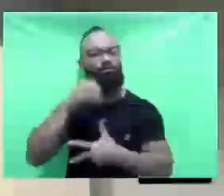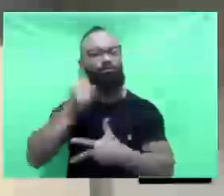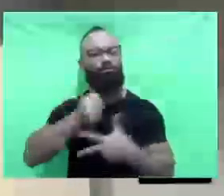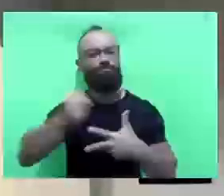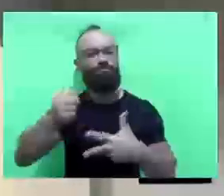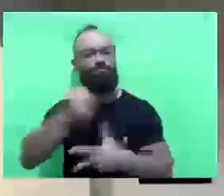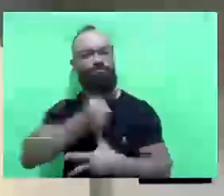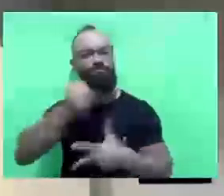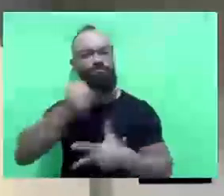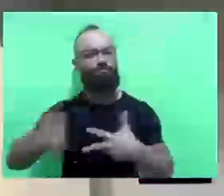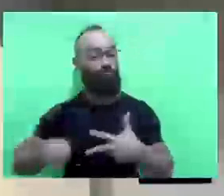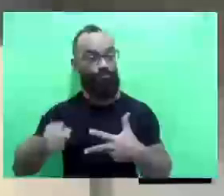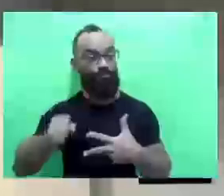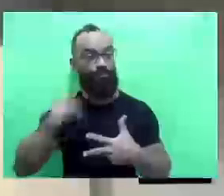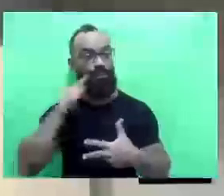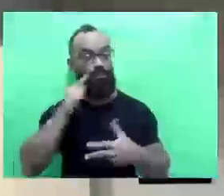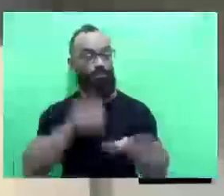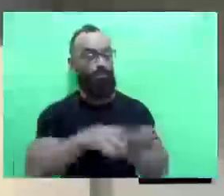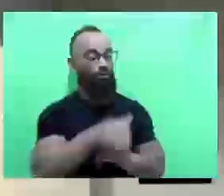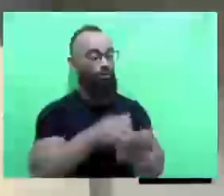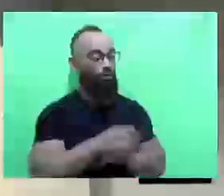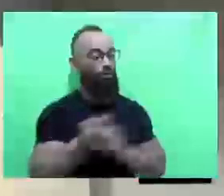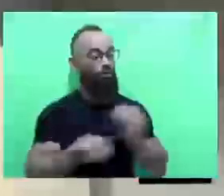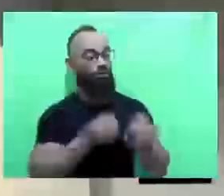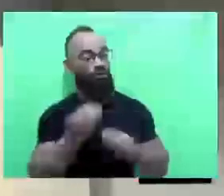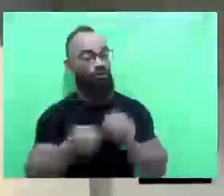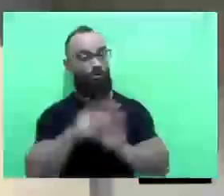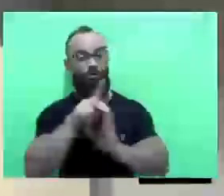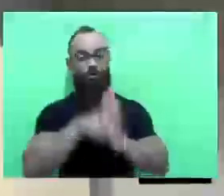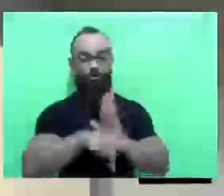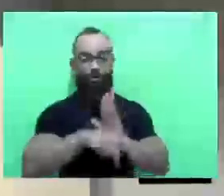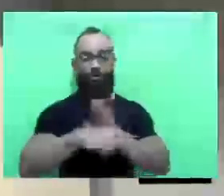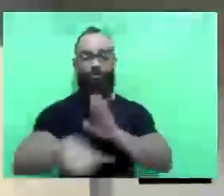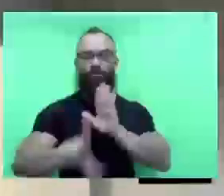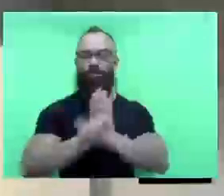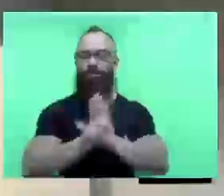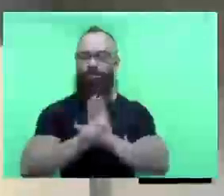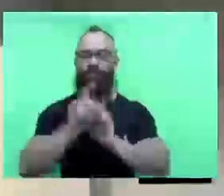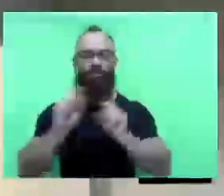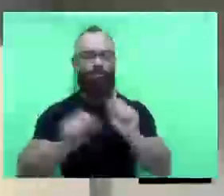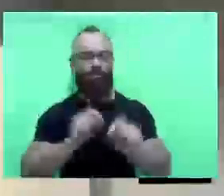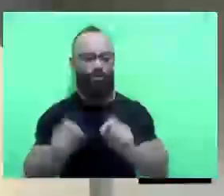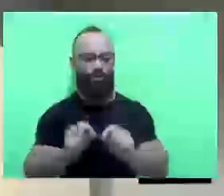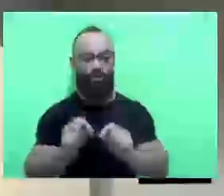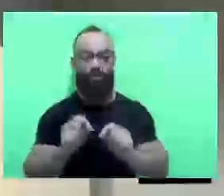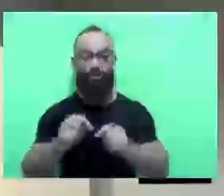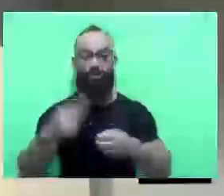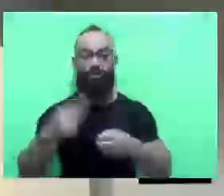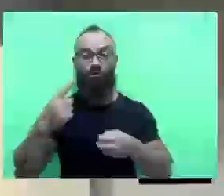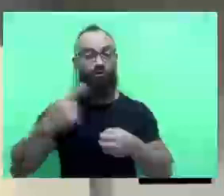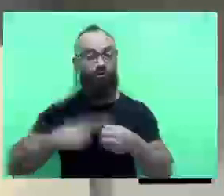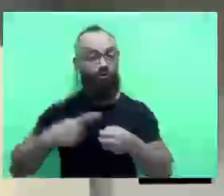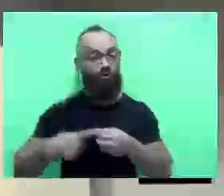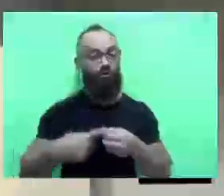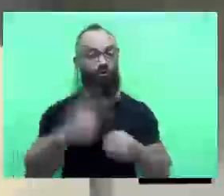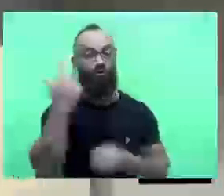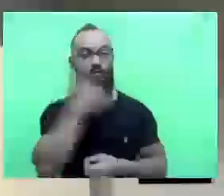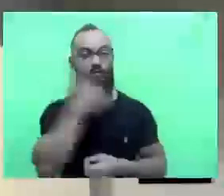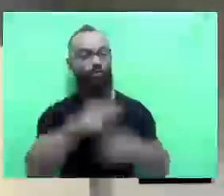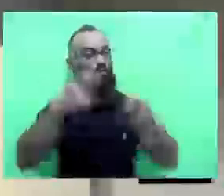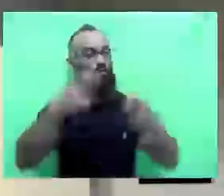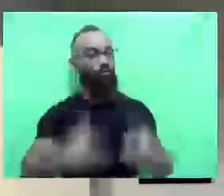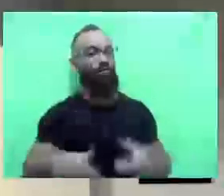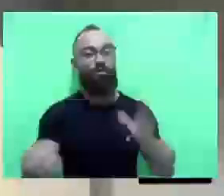Ano passado, eu já apresentei uma indicação com o modelo de projeto de lei para que o município consiga um espaço, obviamente,